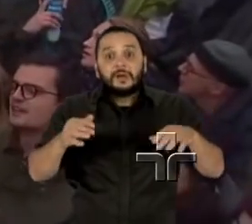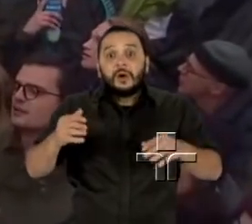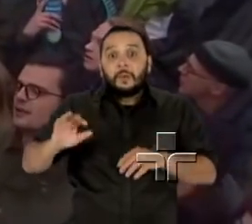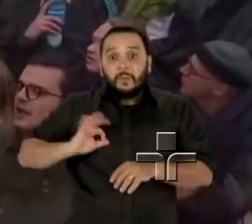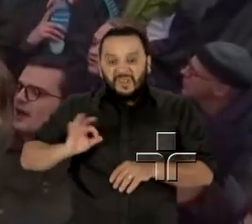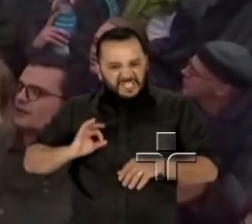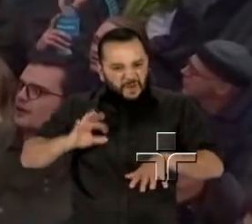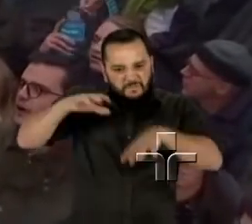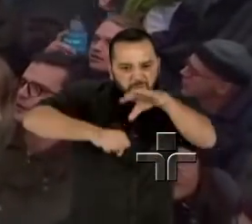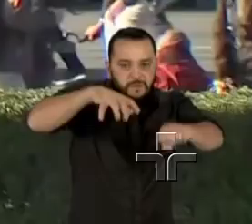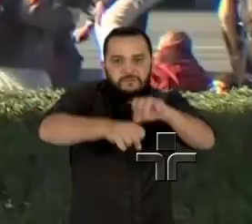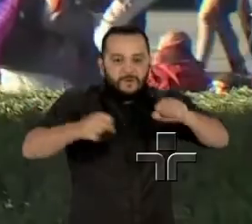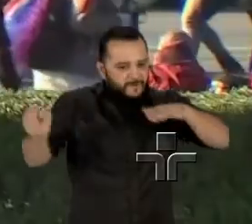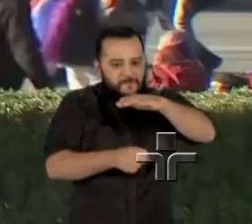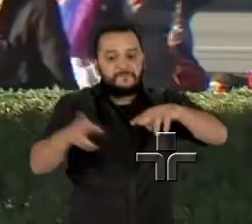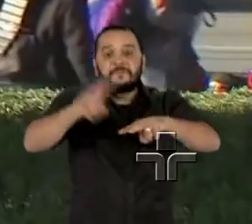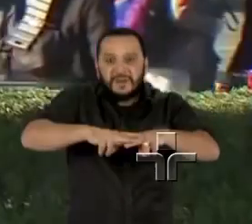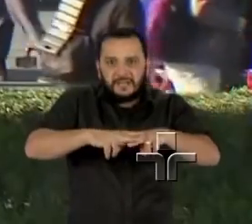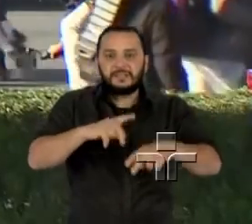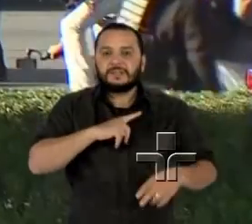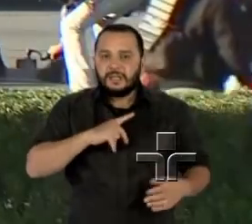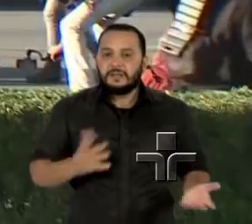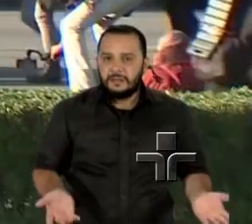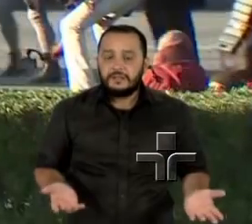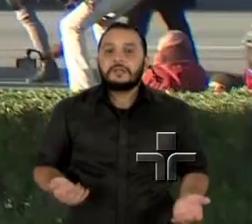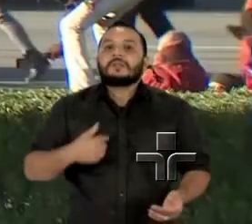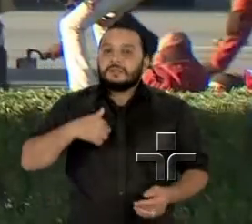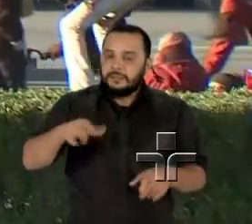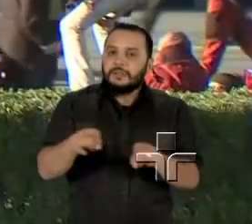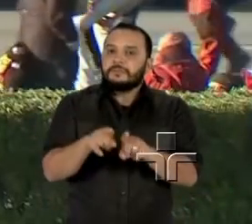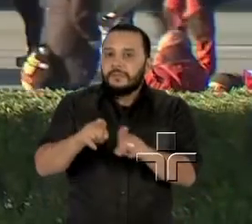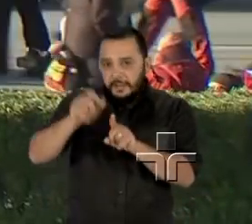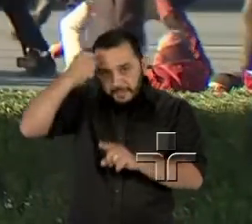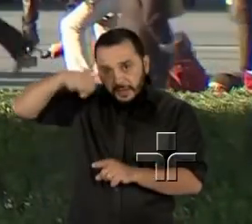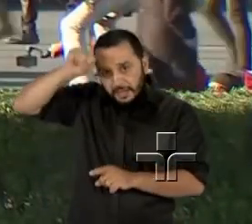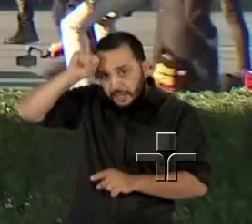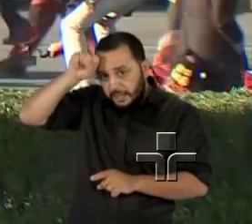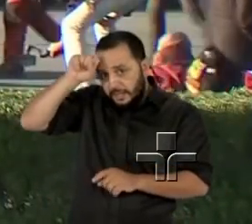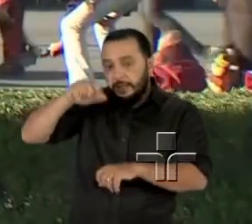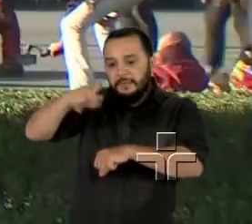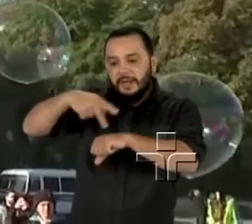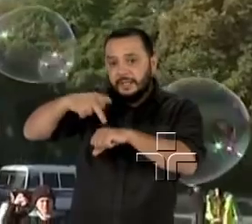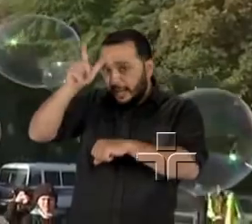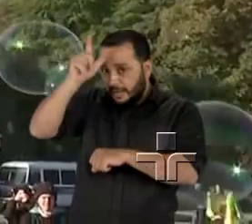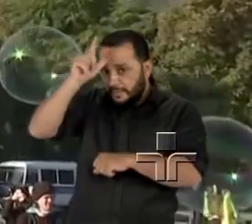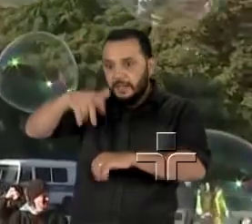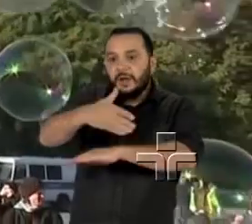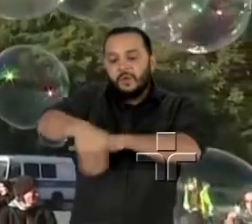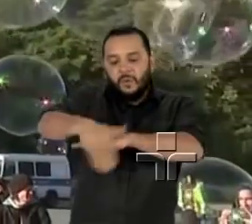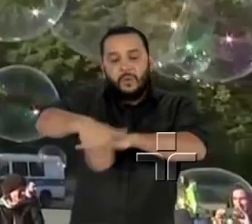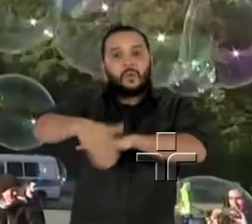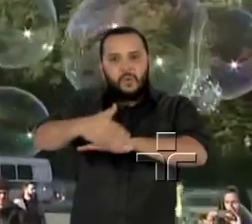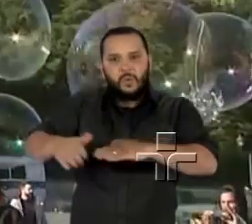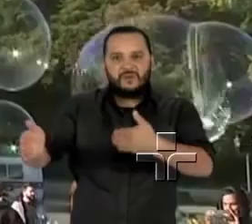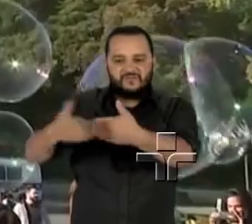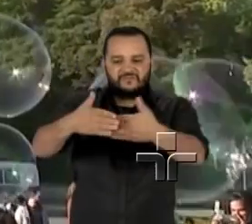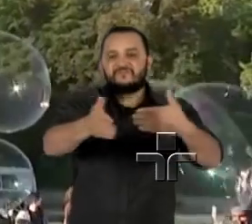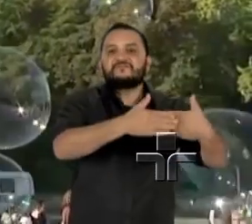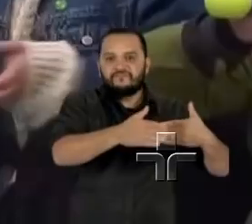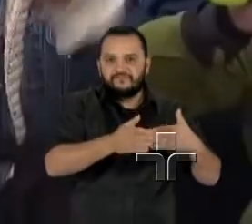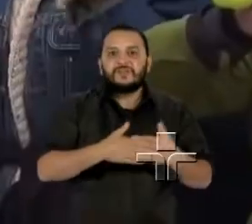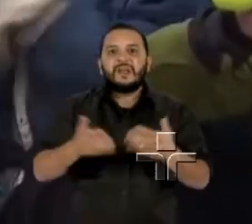as mudanças climáticas. A mesma cena se repetiu em Berlim, na Alemanha, onde ruas importantes foram bloqueadas pelos